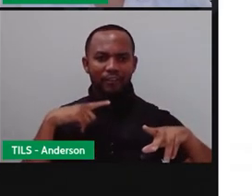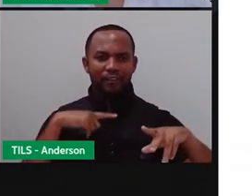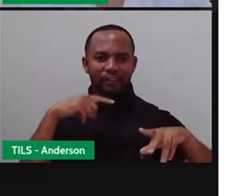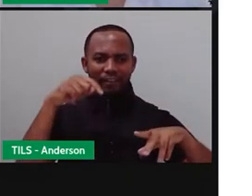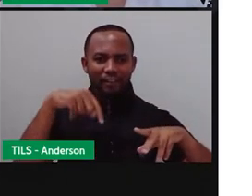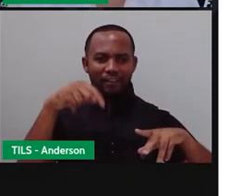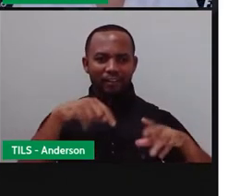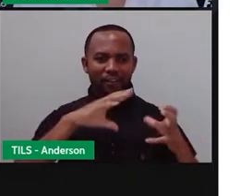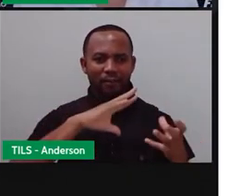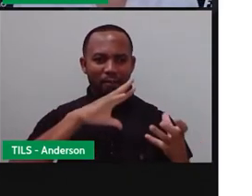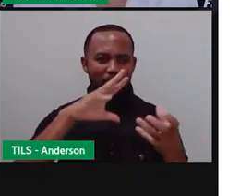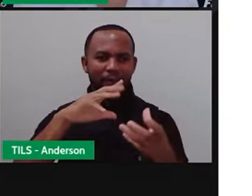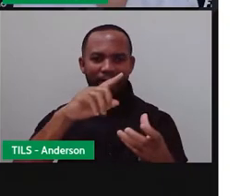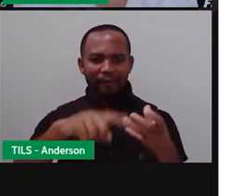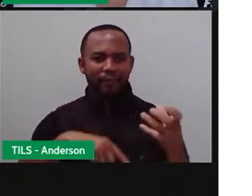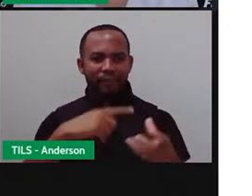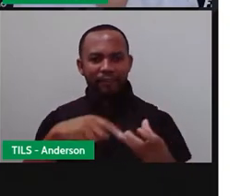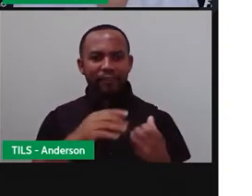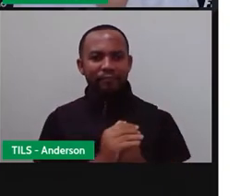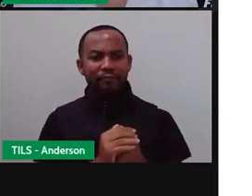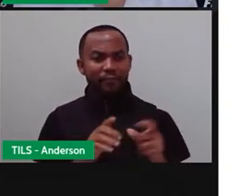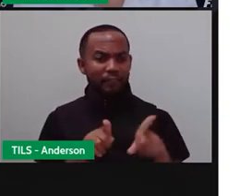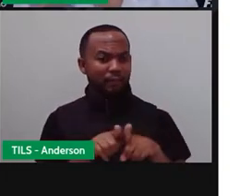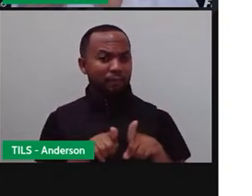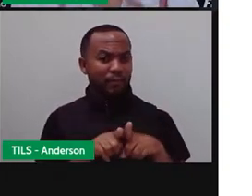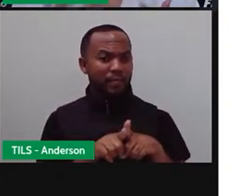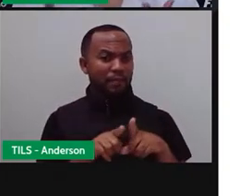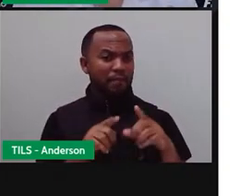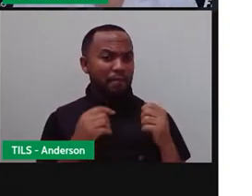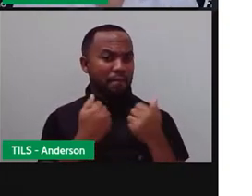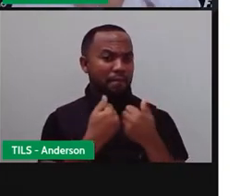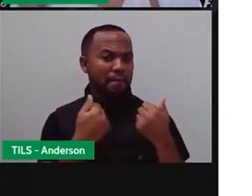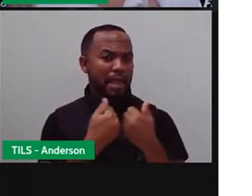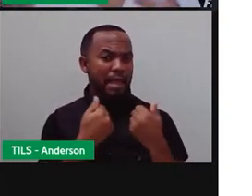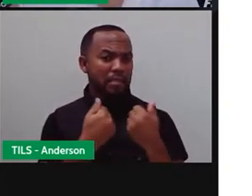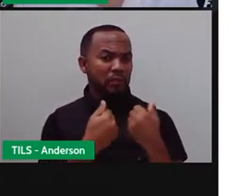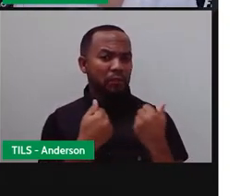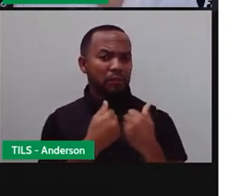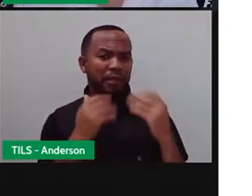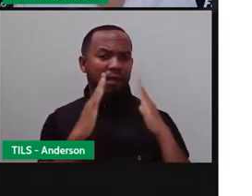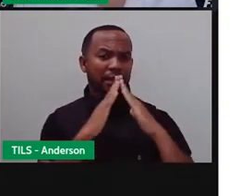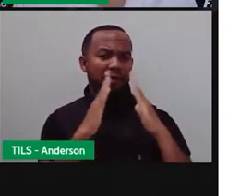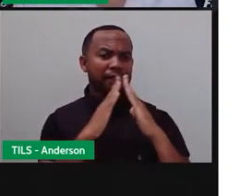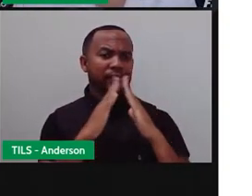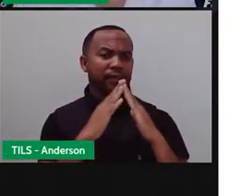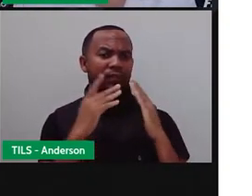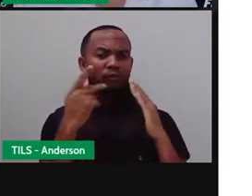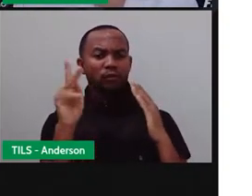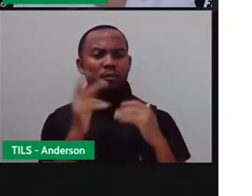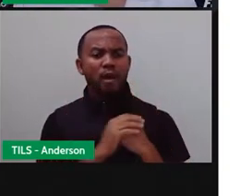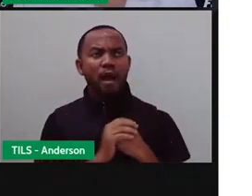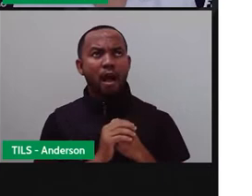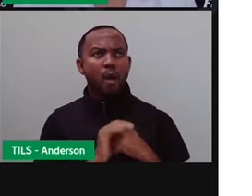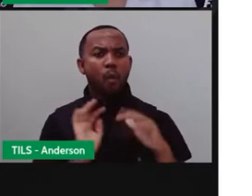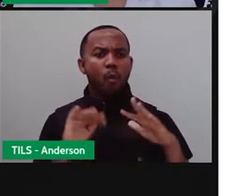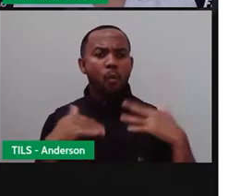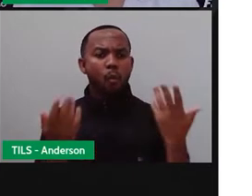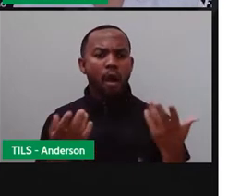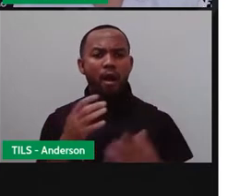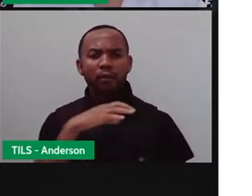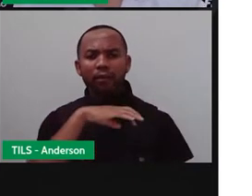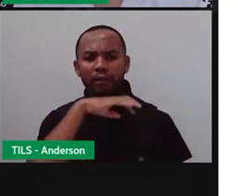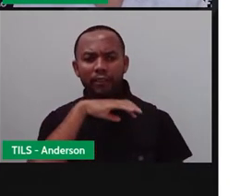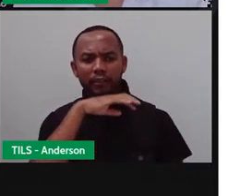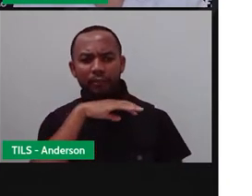reparou? Inclusive, a sua volta. Você já conseguiu aí para pensar, poxa, quais animais de fato eu já consegui